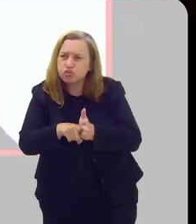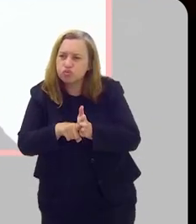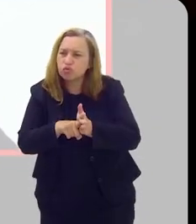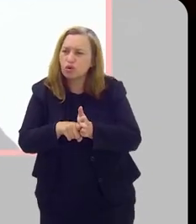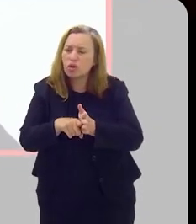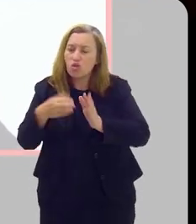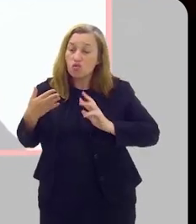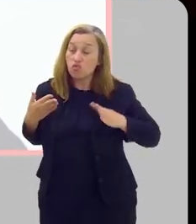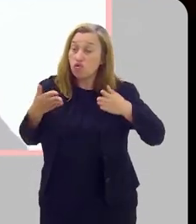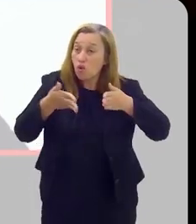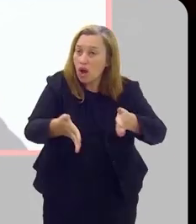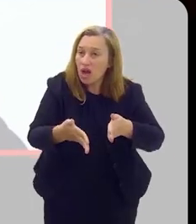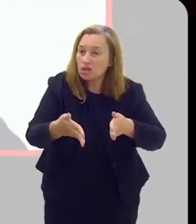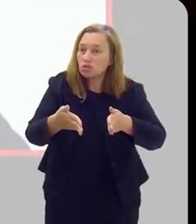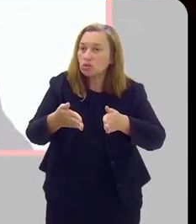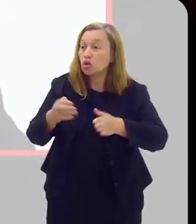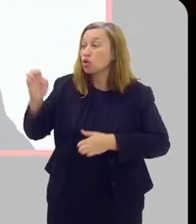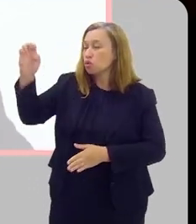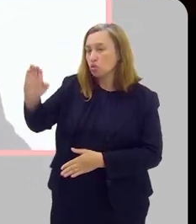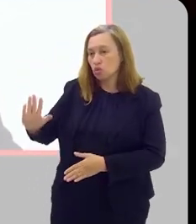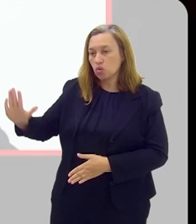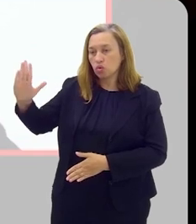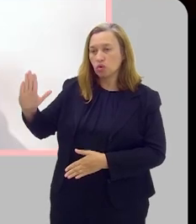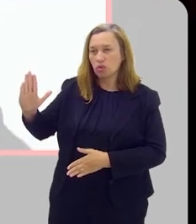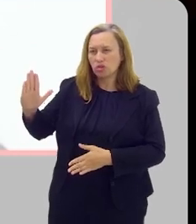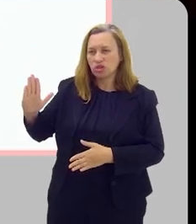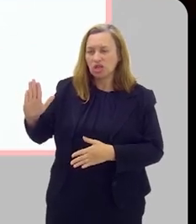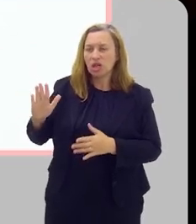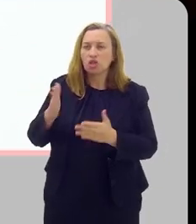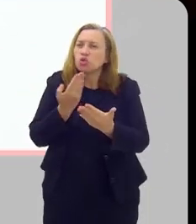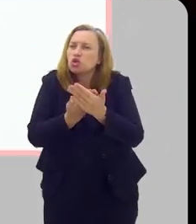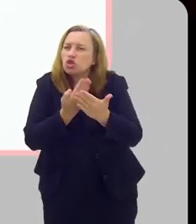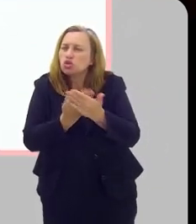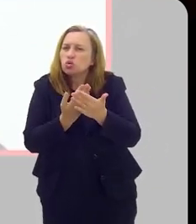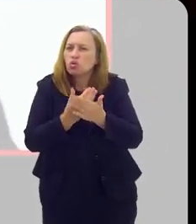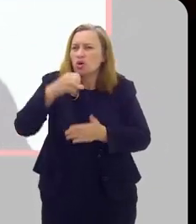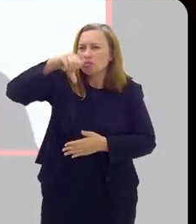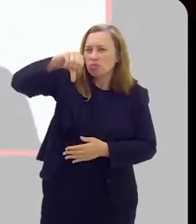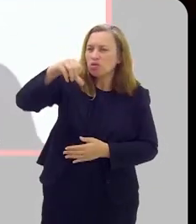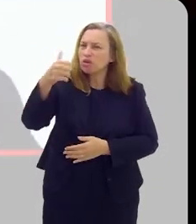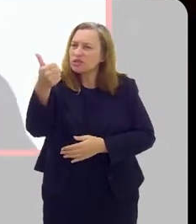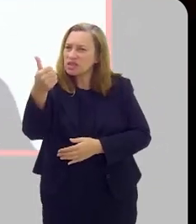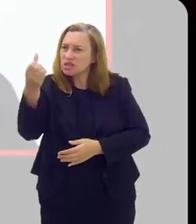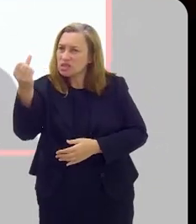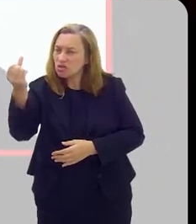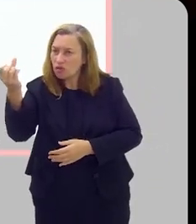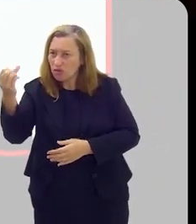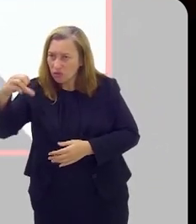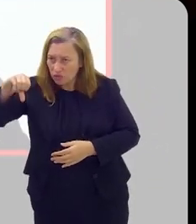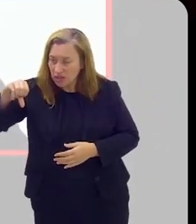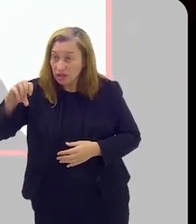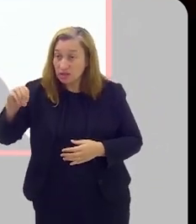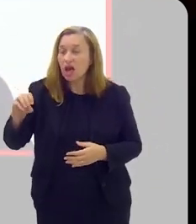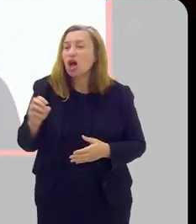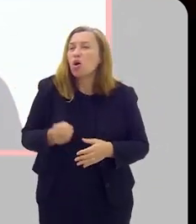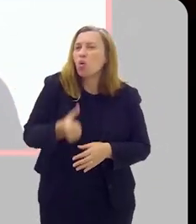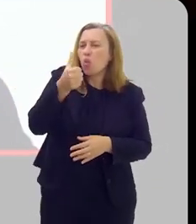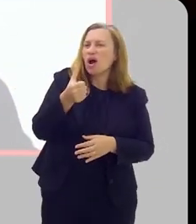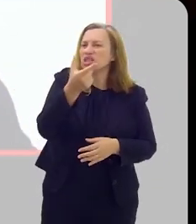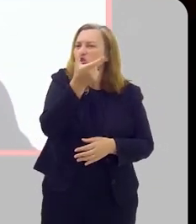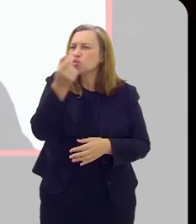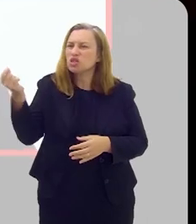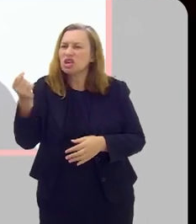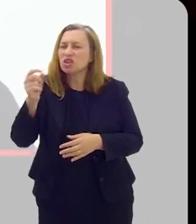contundentes, né? Os europeus fizeram um grande estudo, começando em 1990, que eles avaliaram